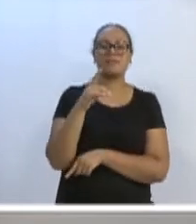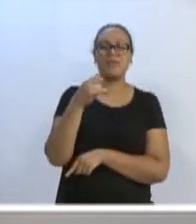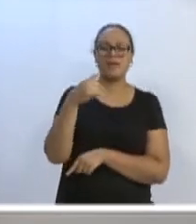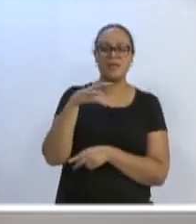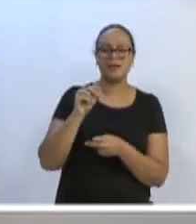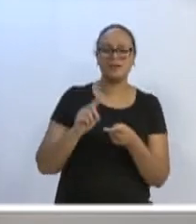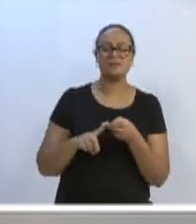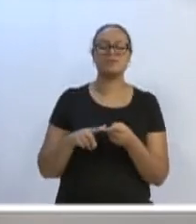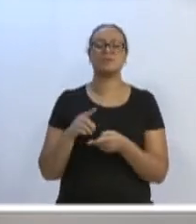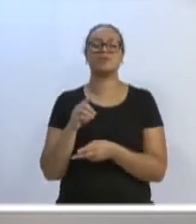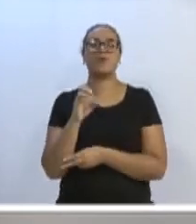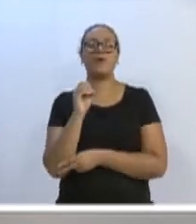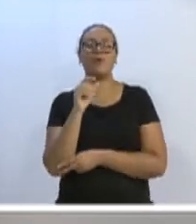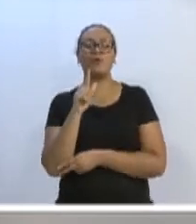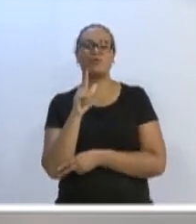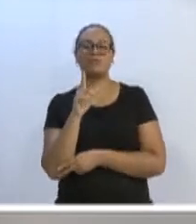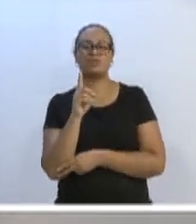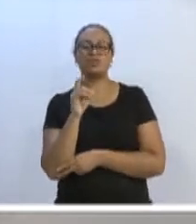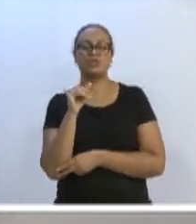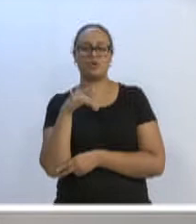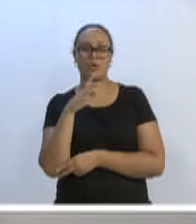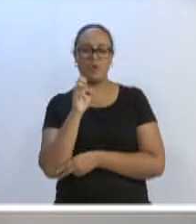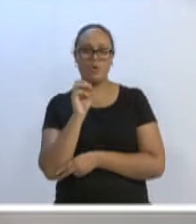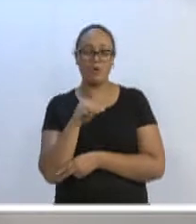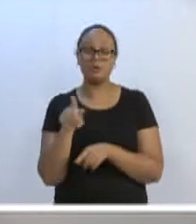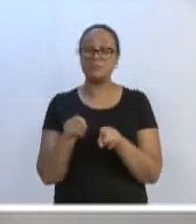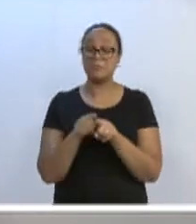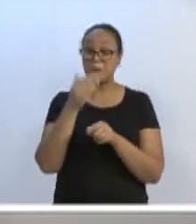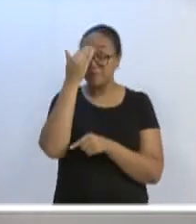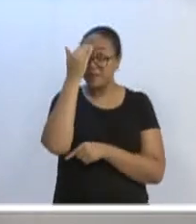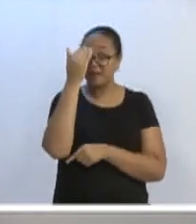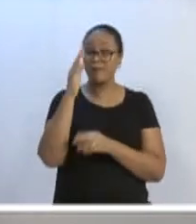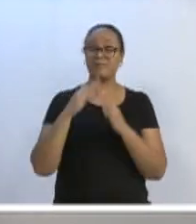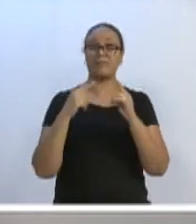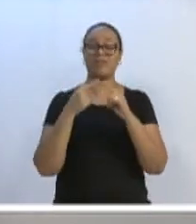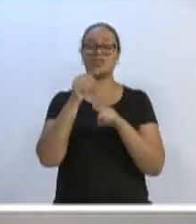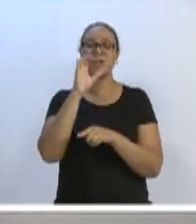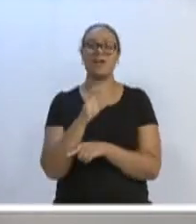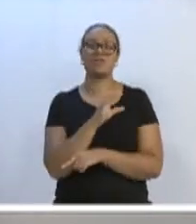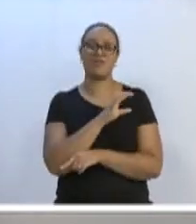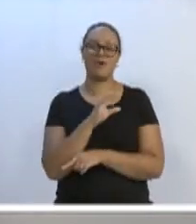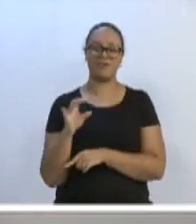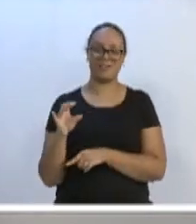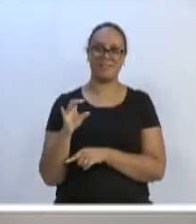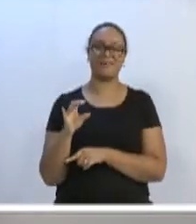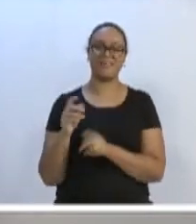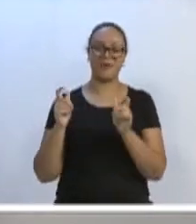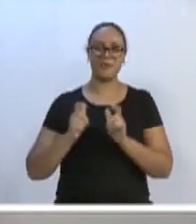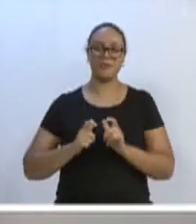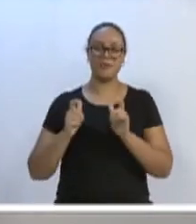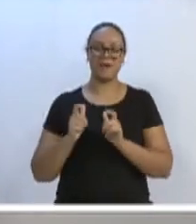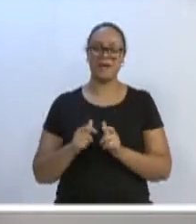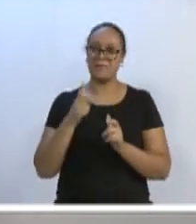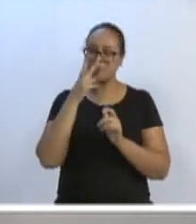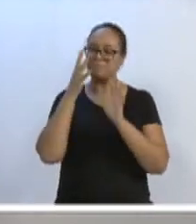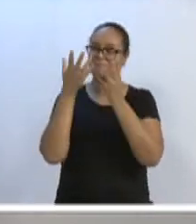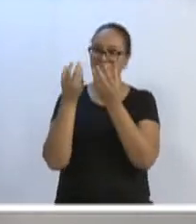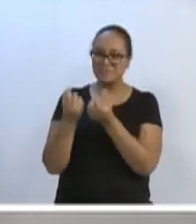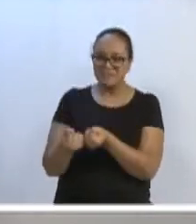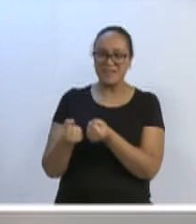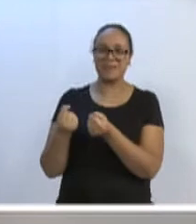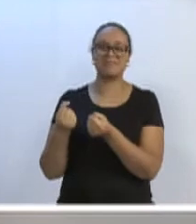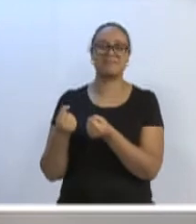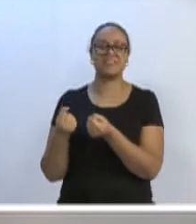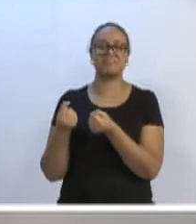e muito obrigado também à Igreja Católica, que cedeu lá o espaço para poder estar recebendo essa academia lá, que com